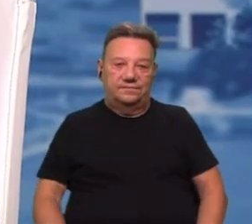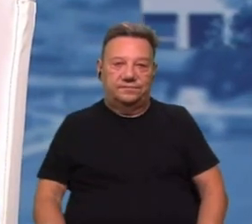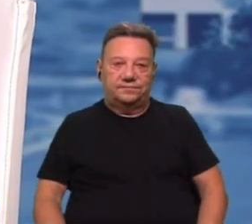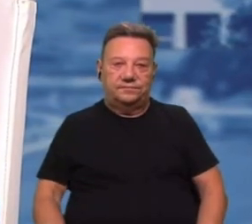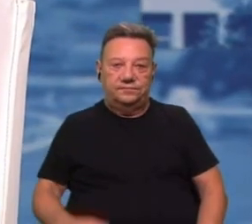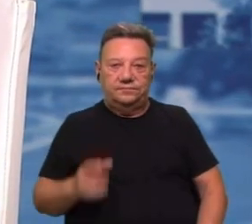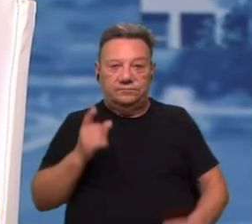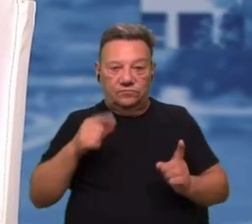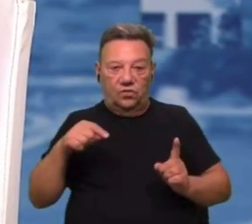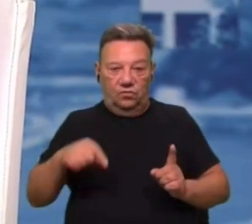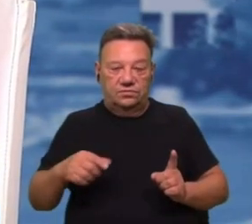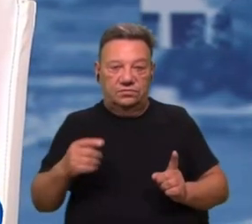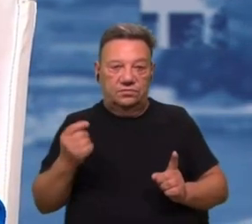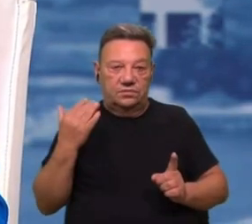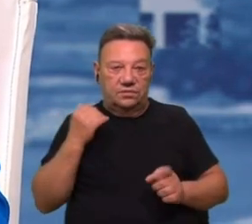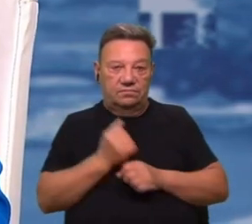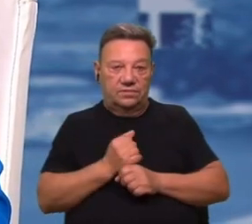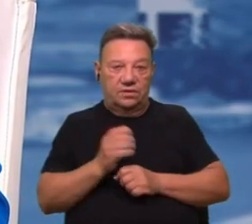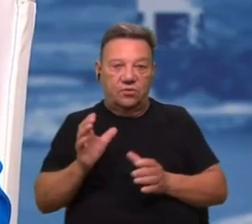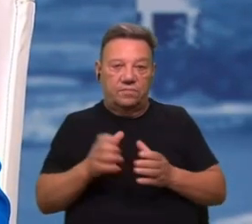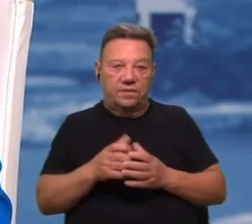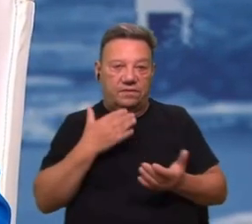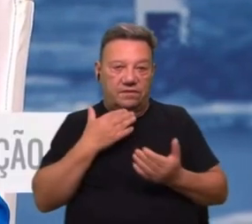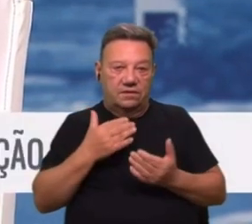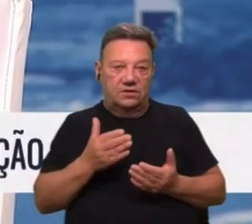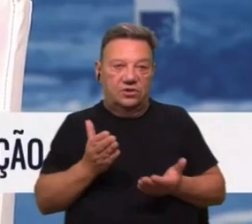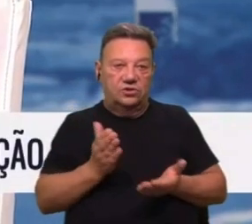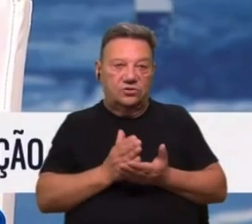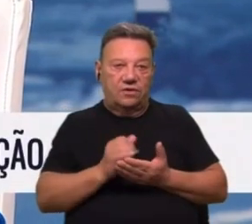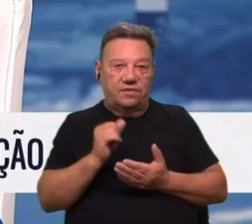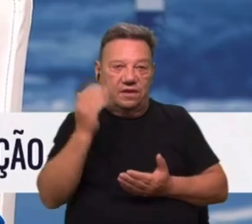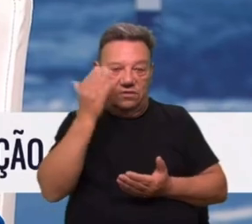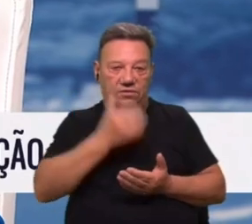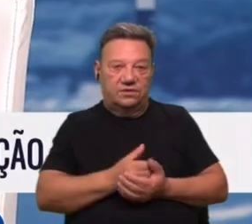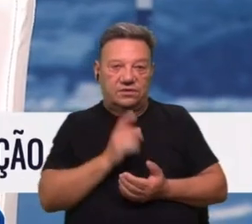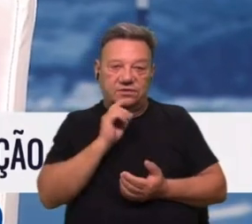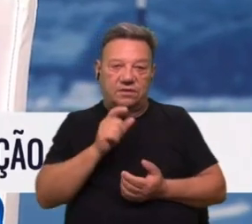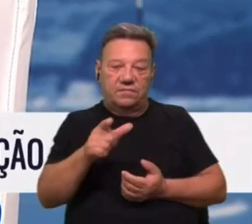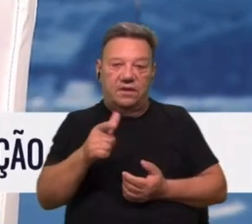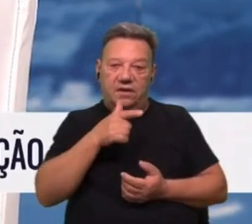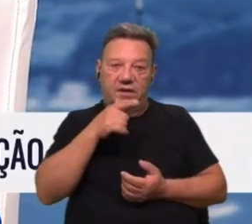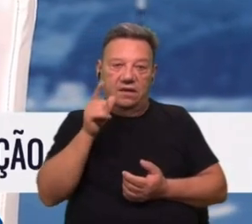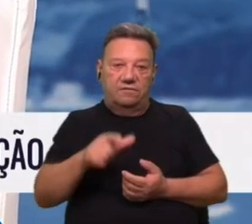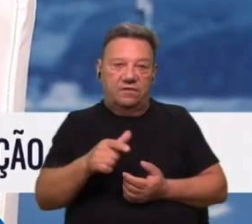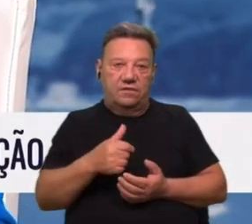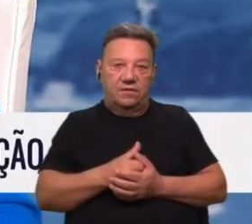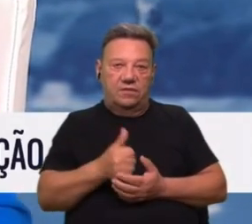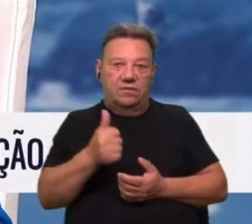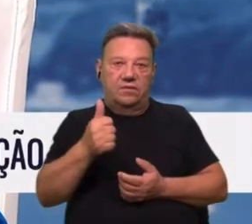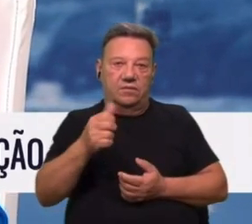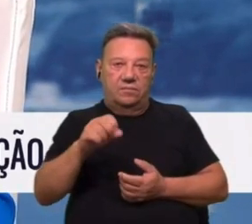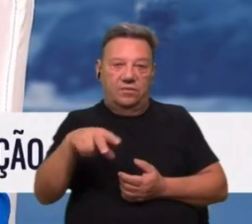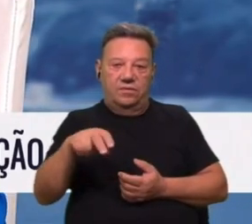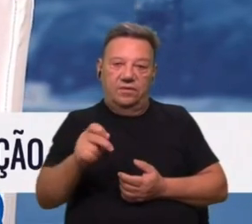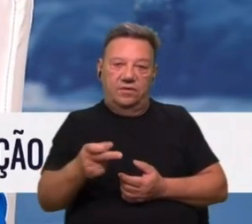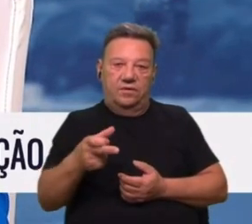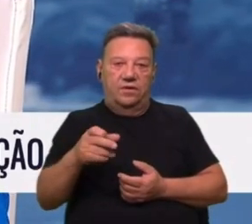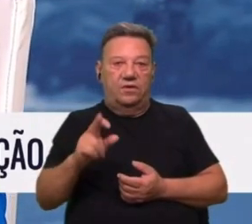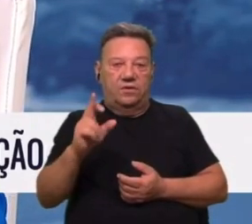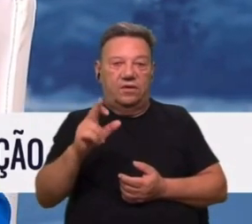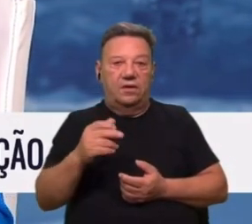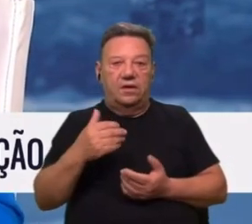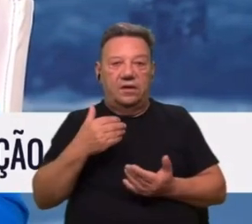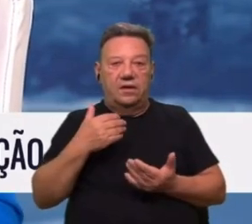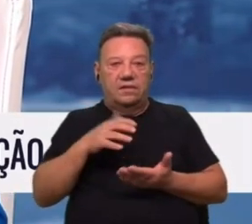Estreia hoje a mais recente produção da Companhia de Teatro da Escola da Noite. Chama-se Café Bonheur, com um texto de ensinação